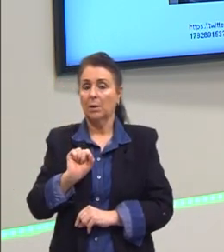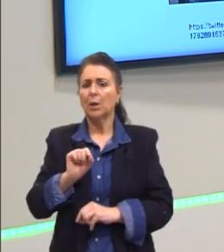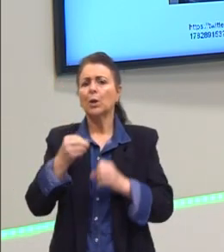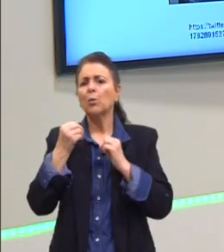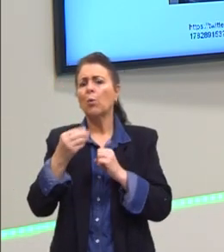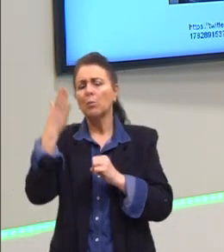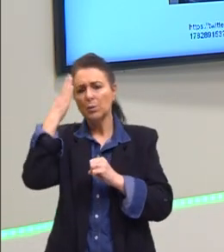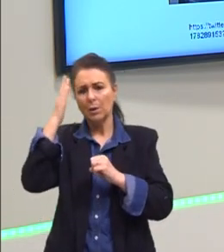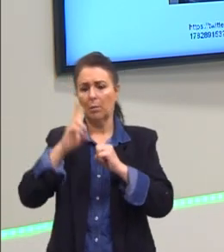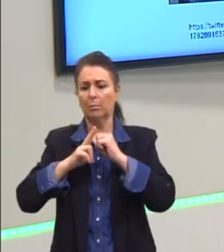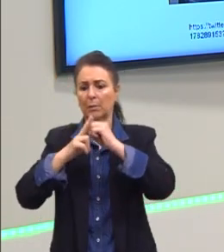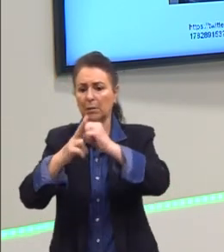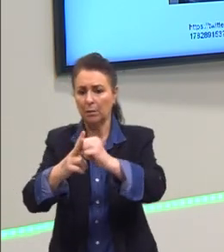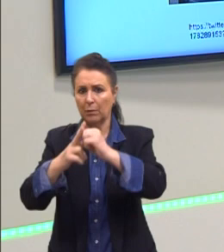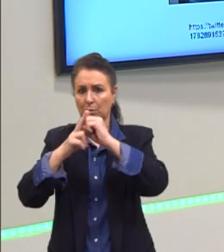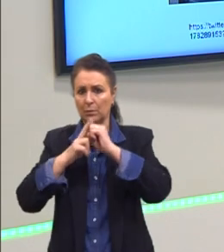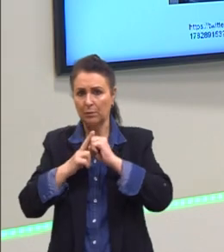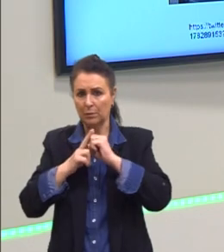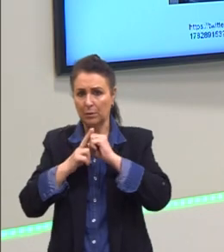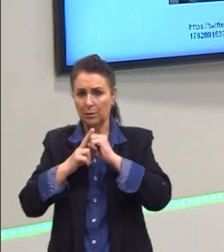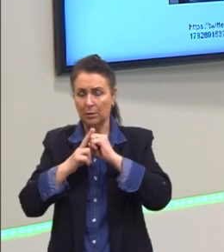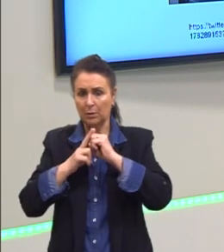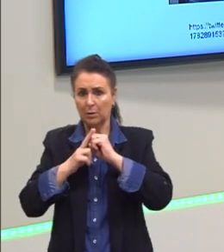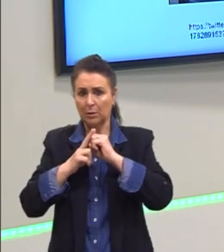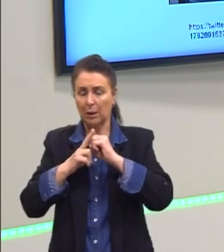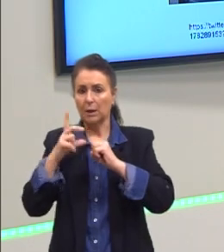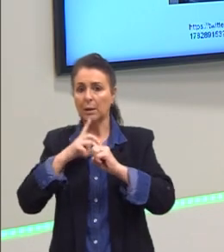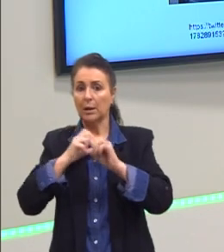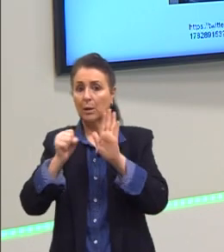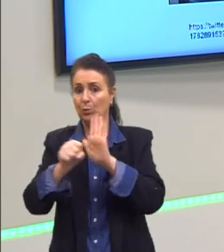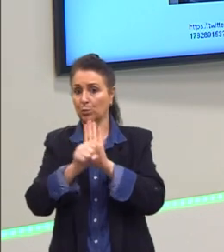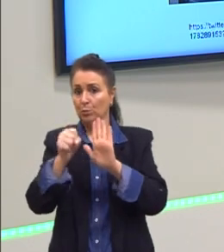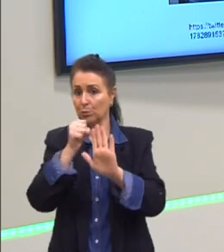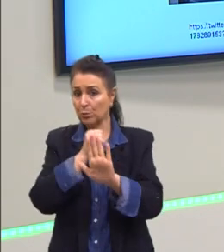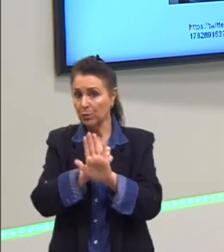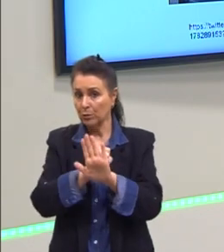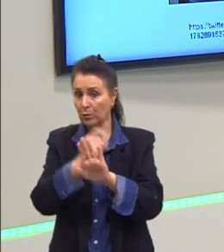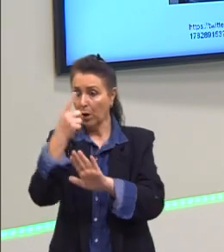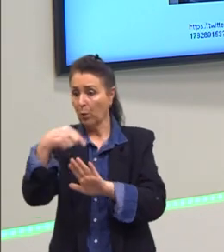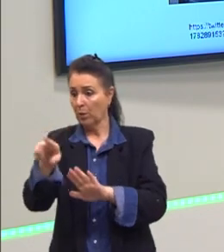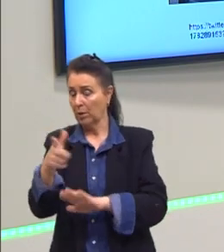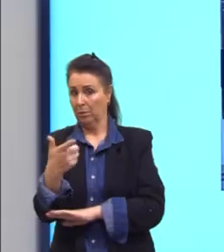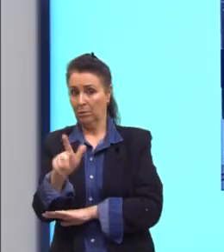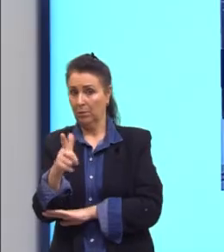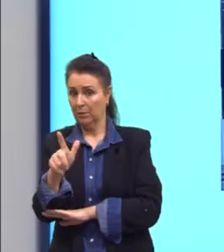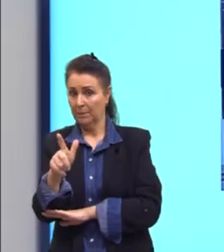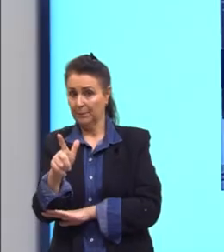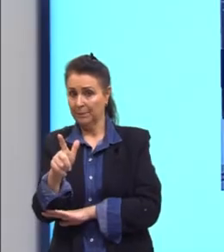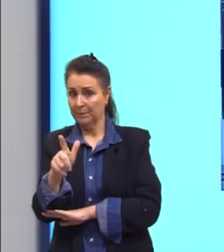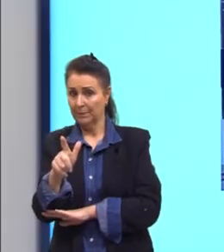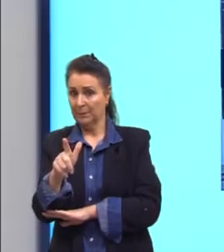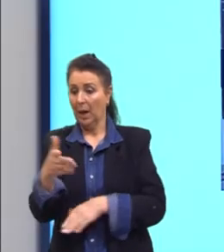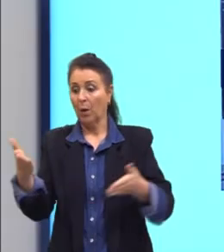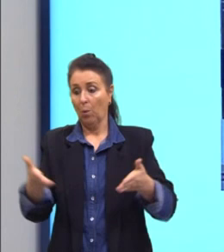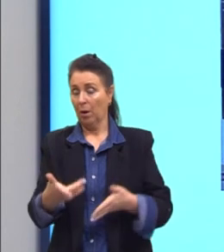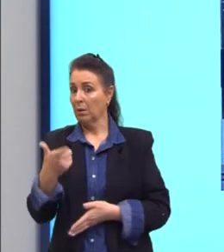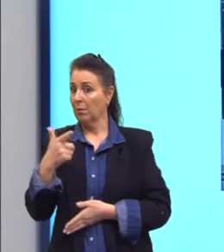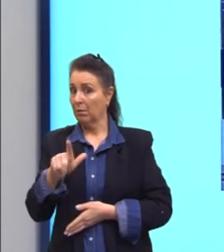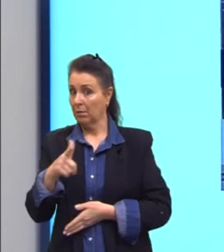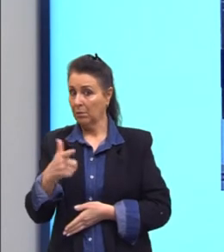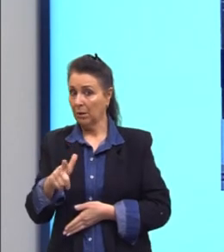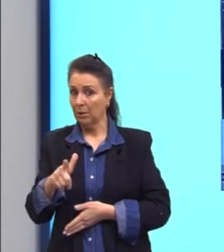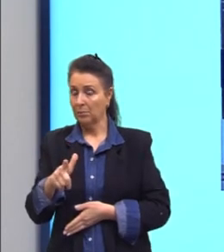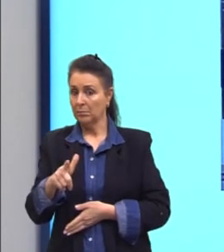ativa ou na voz passiva? A voz ativa teria um sujeito. A voz passiva não tem o sujeito. Nesse caso aqui, eu não tenho. Ele está